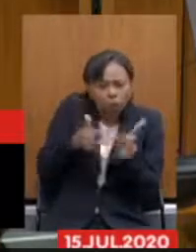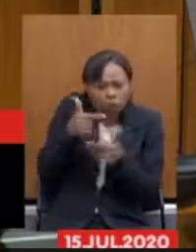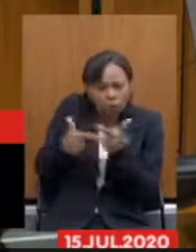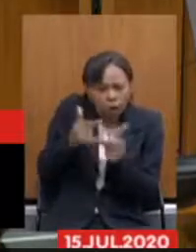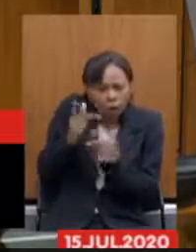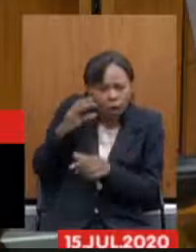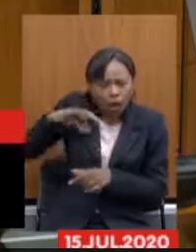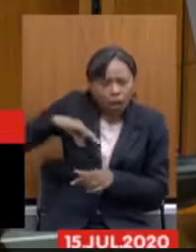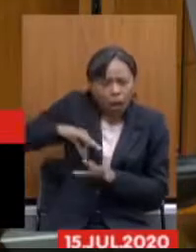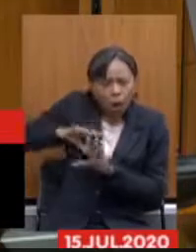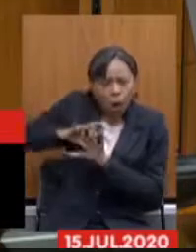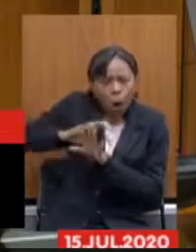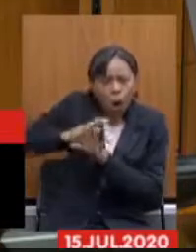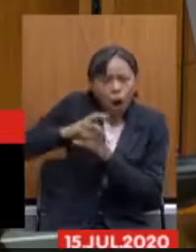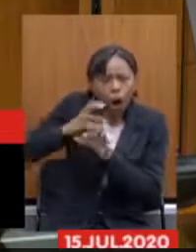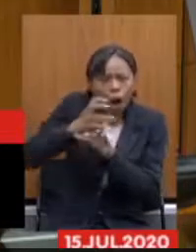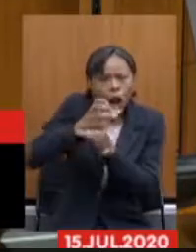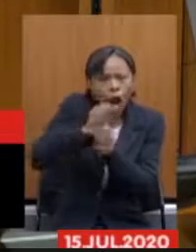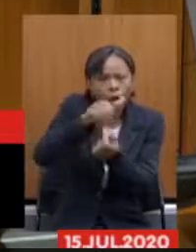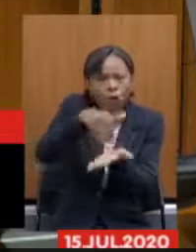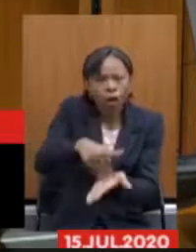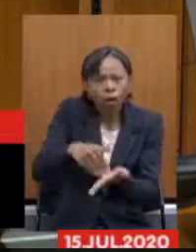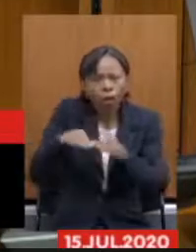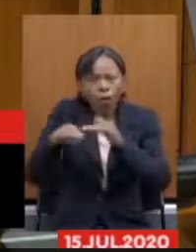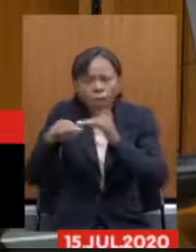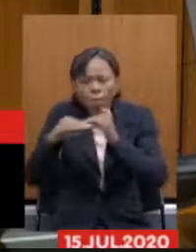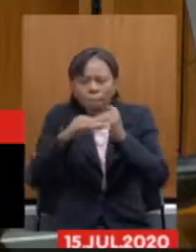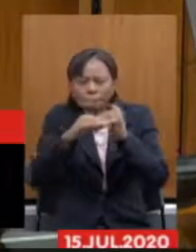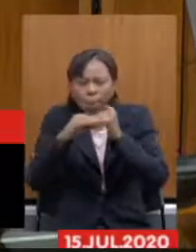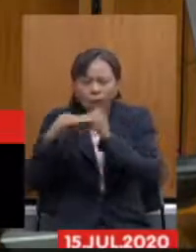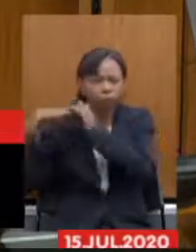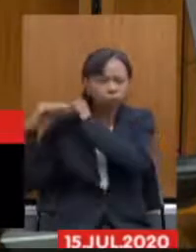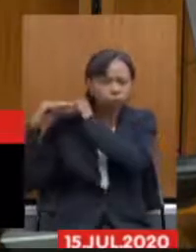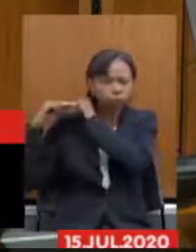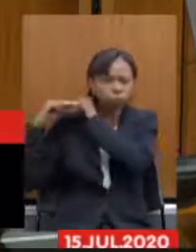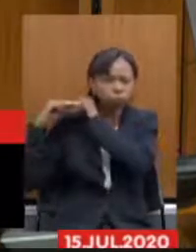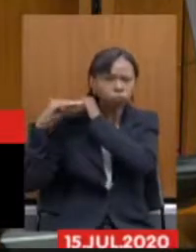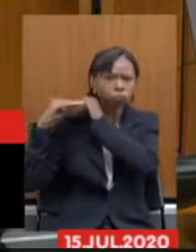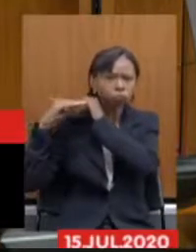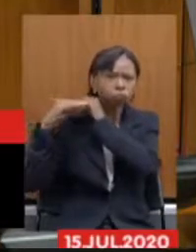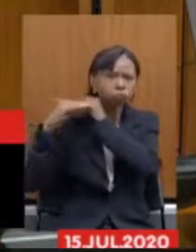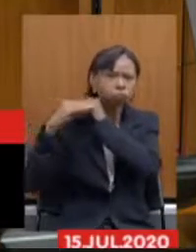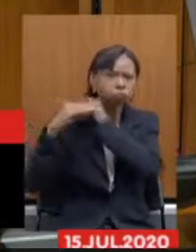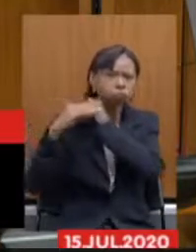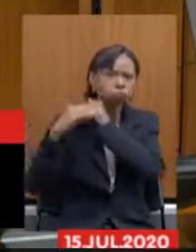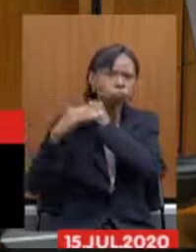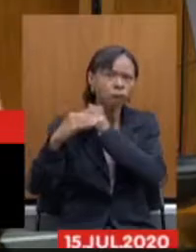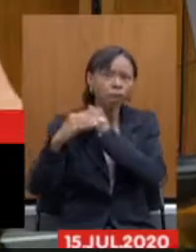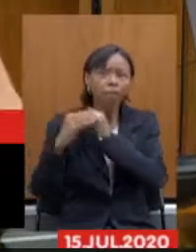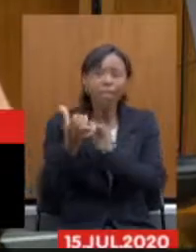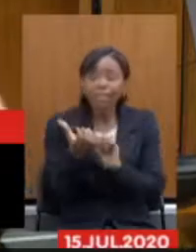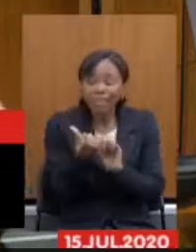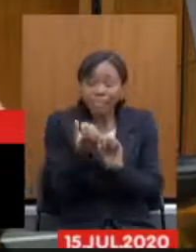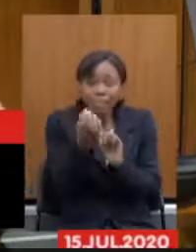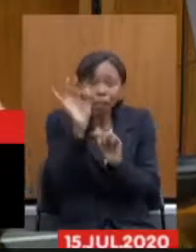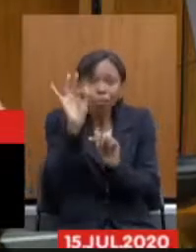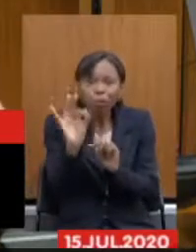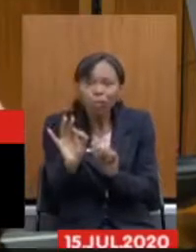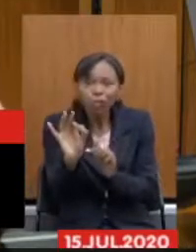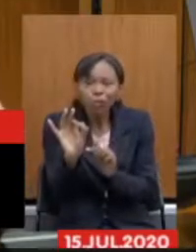final você vai somar tudo e fazer uma média ao final dessa média você só vai pegar 60%